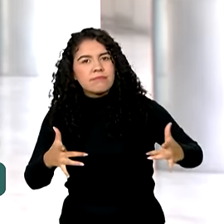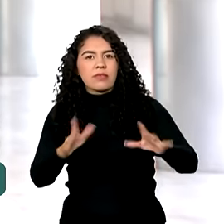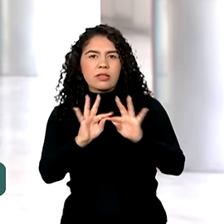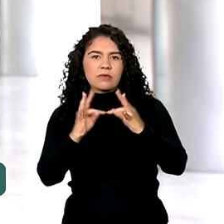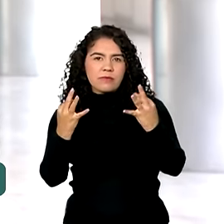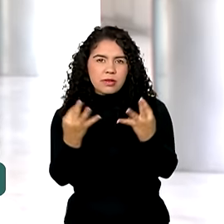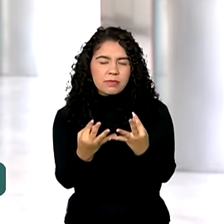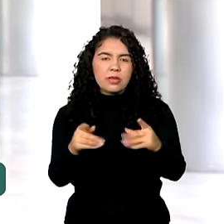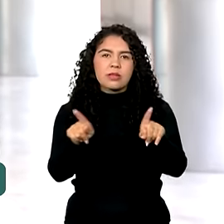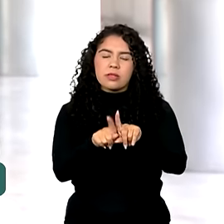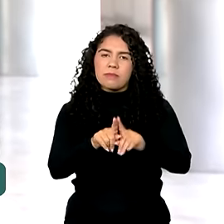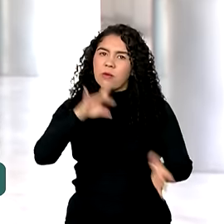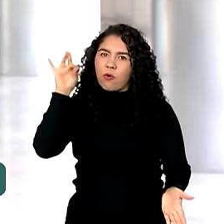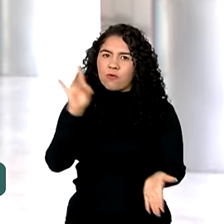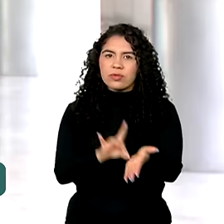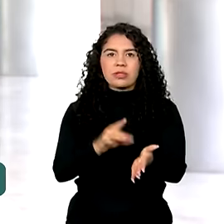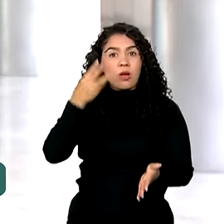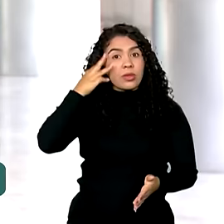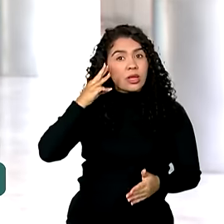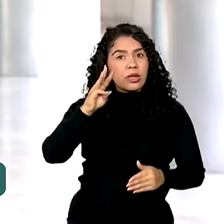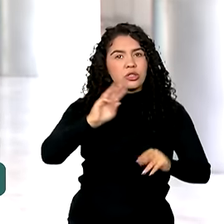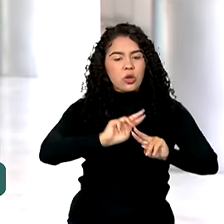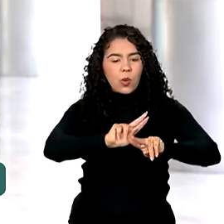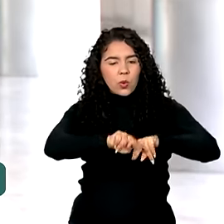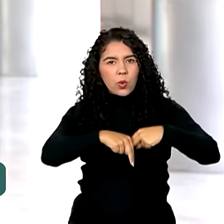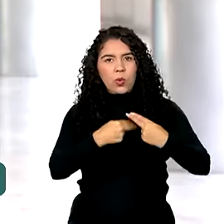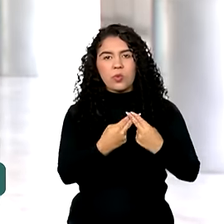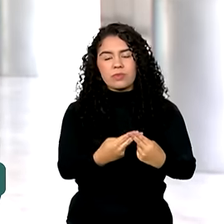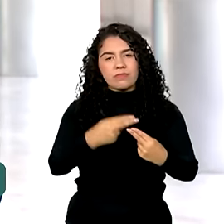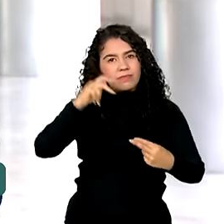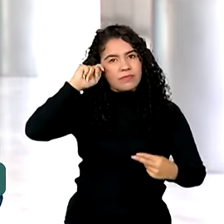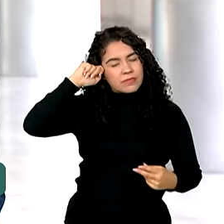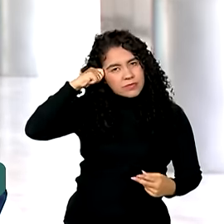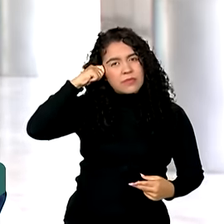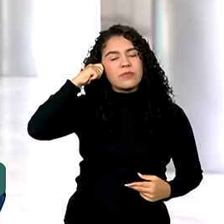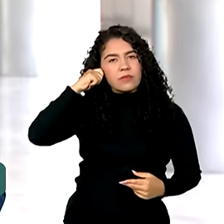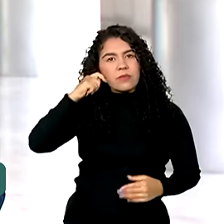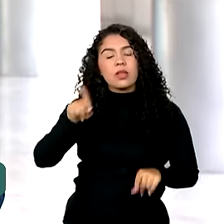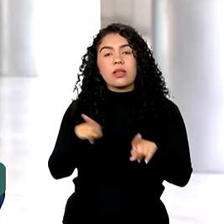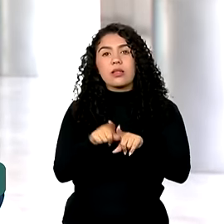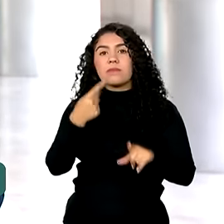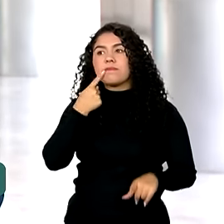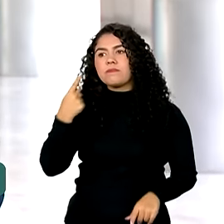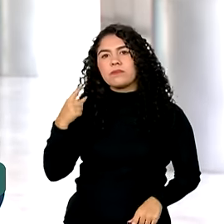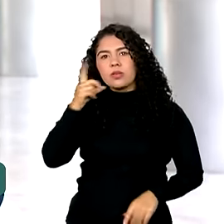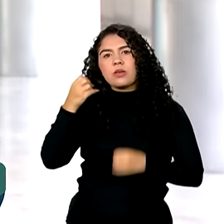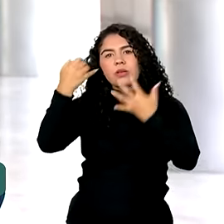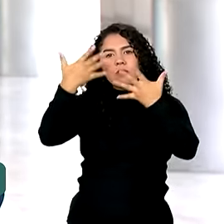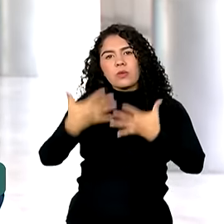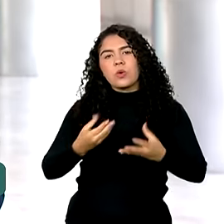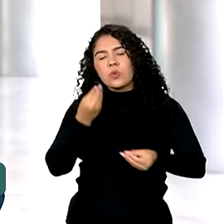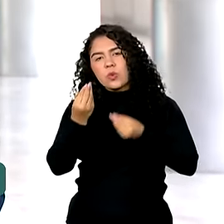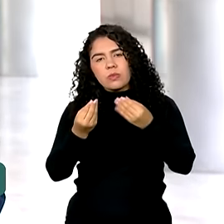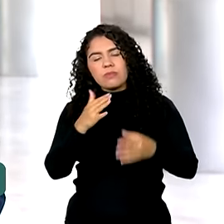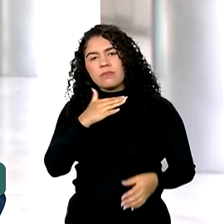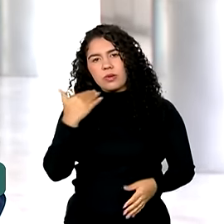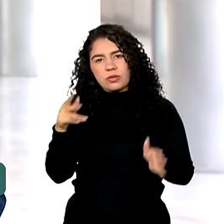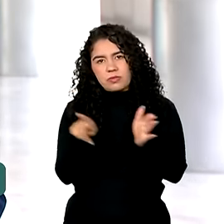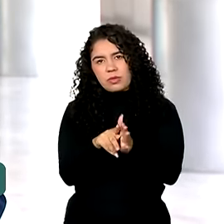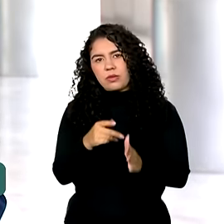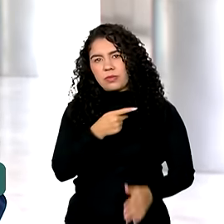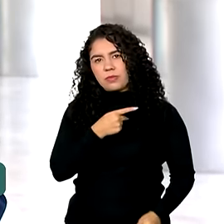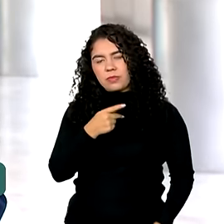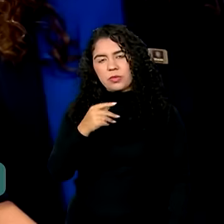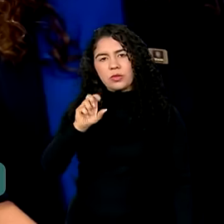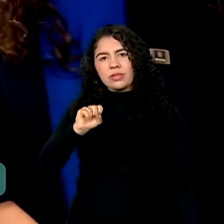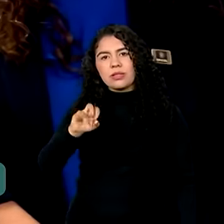e decretou luta oficial de três dias. E em uma coletiva de empresas, neste domingo, ele comentou um pouco sobre a morte do Silvio Santos. Vamos